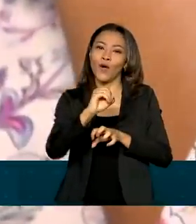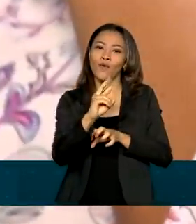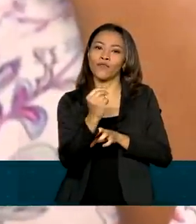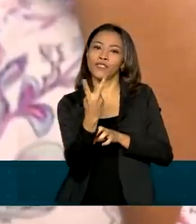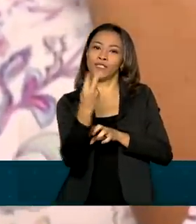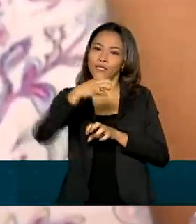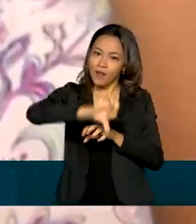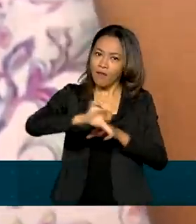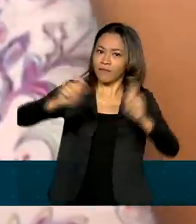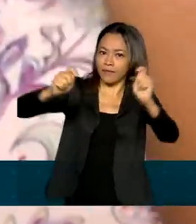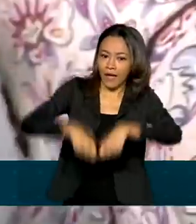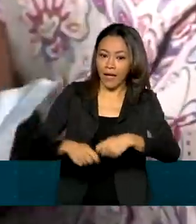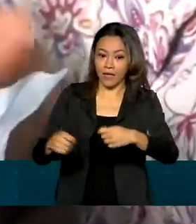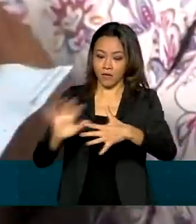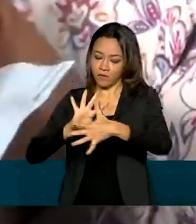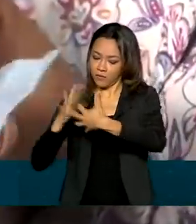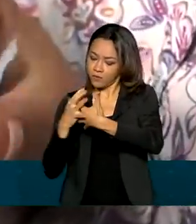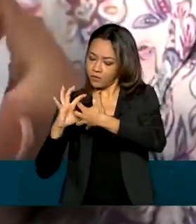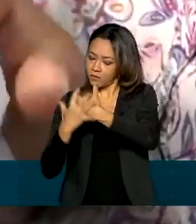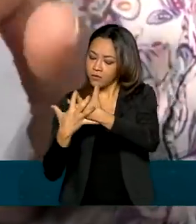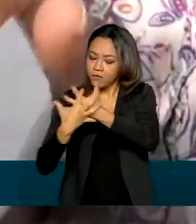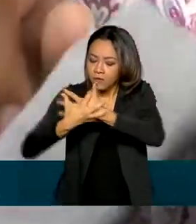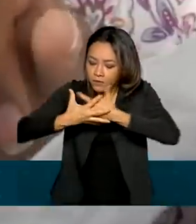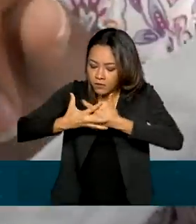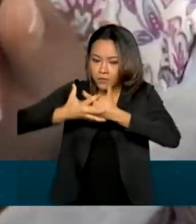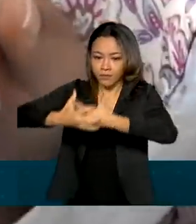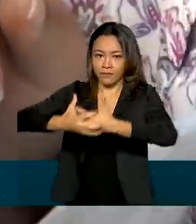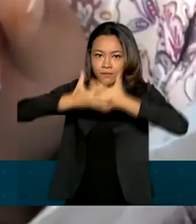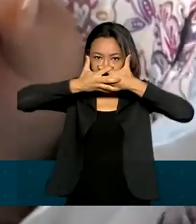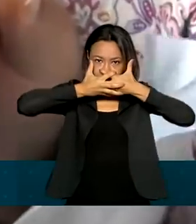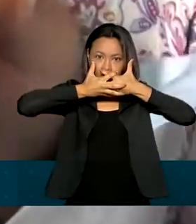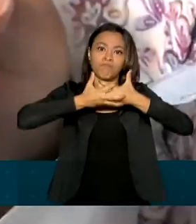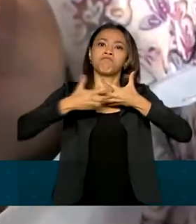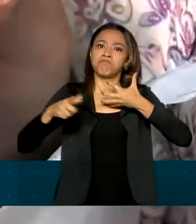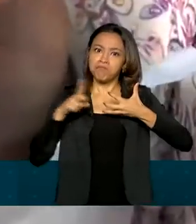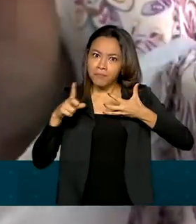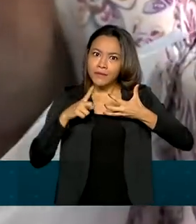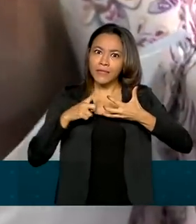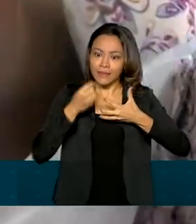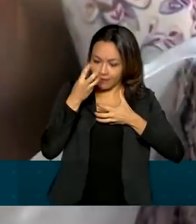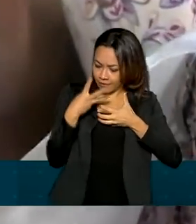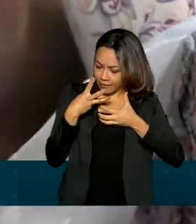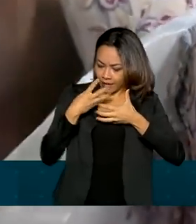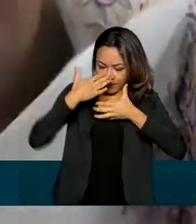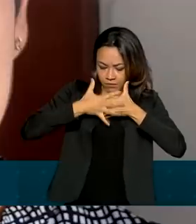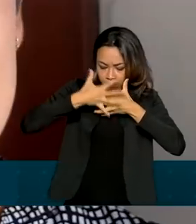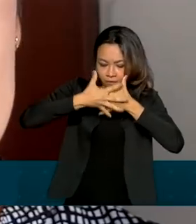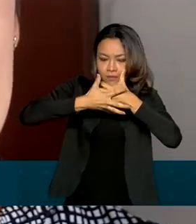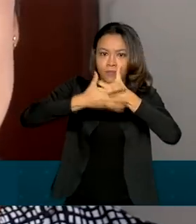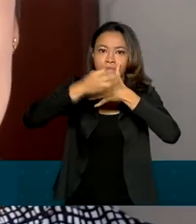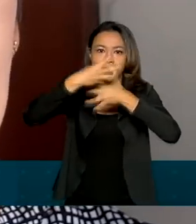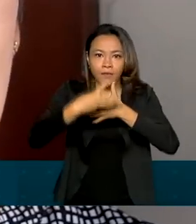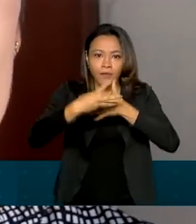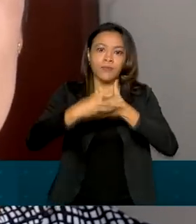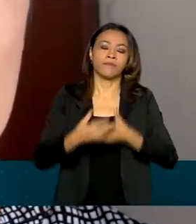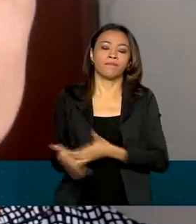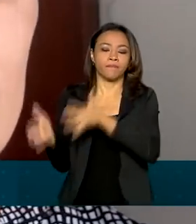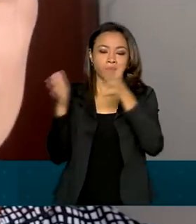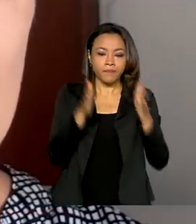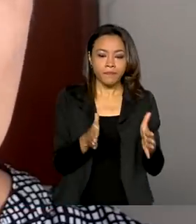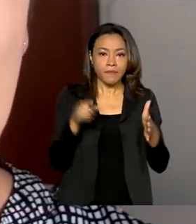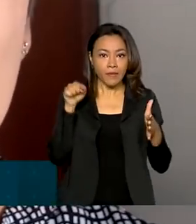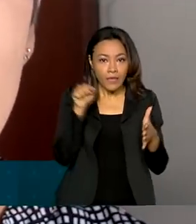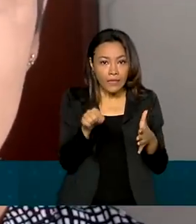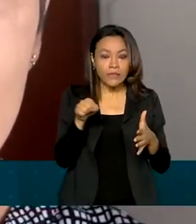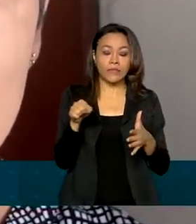Além da película com essa substância, a Vesta também conta com três camadas de tecido. Esse nanomaterial, quando em